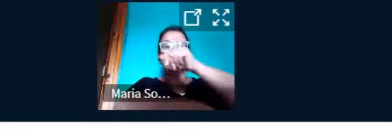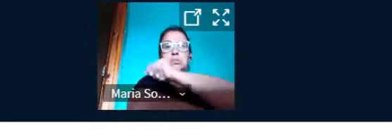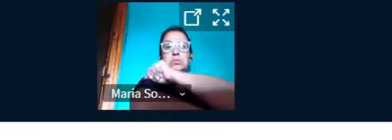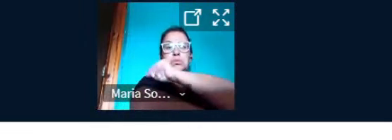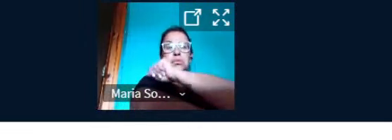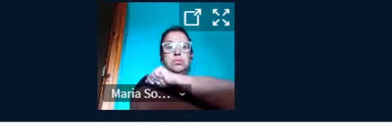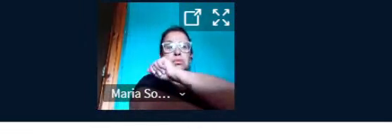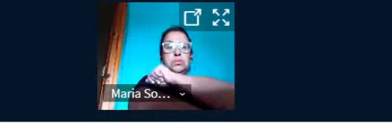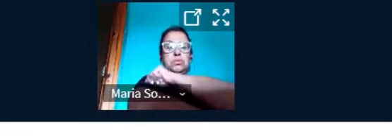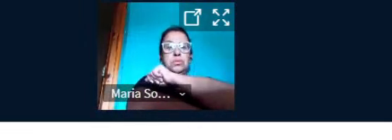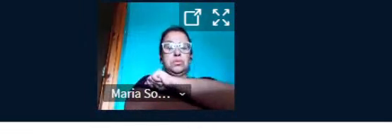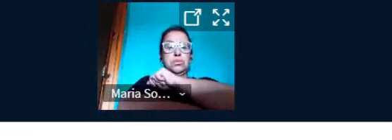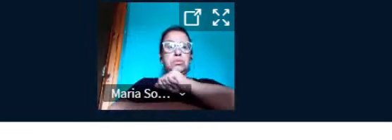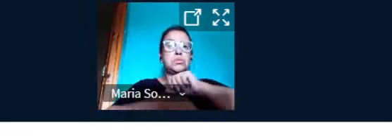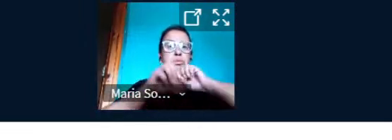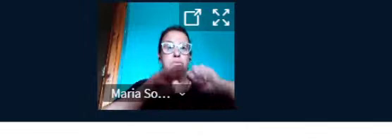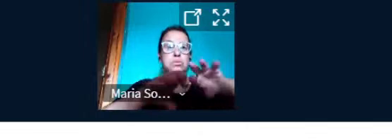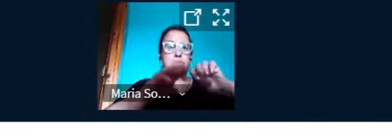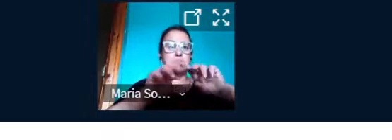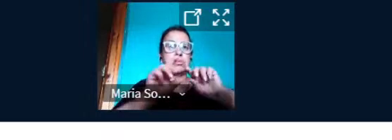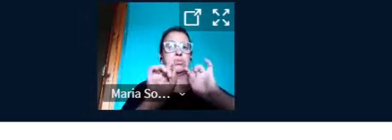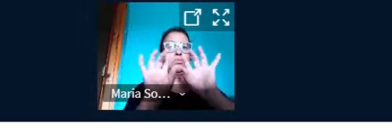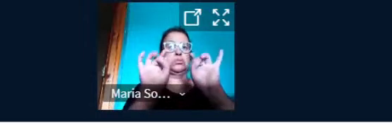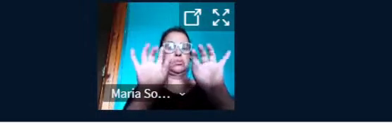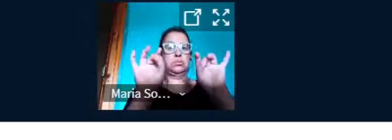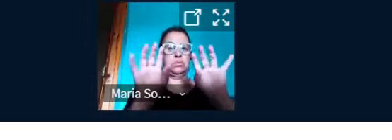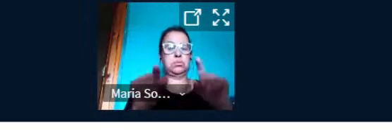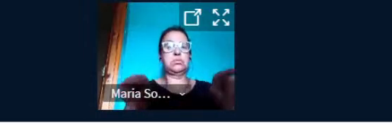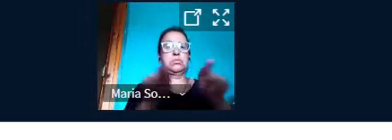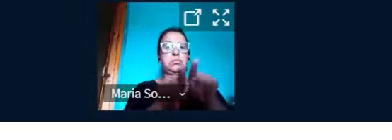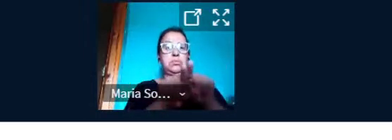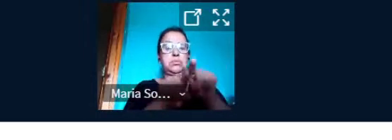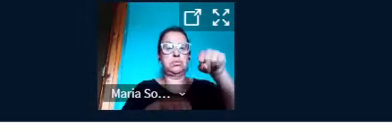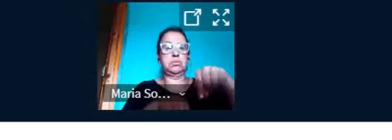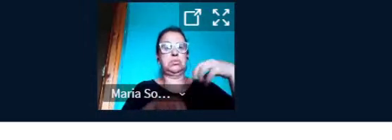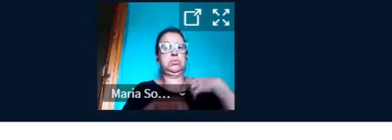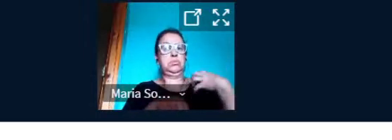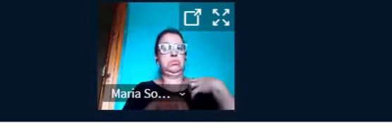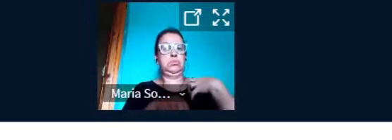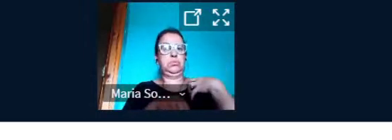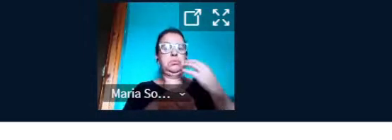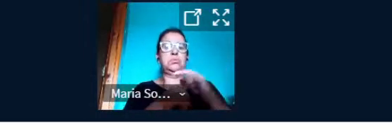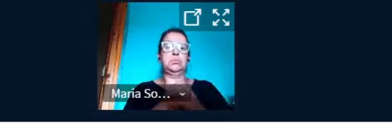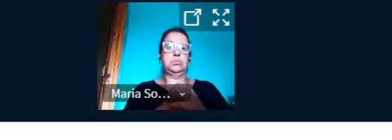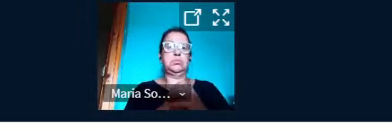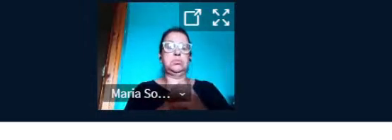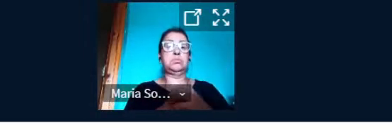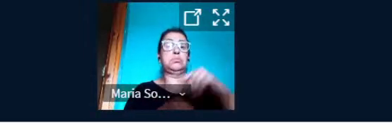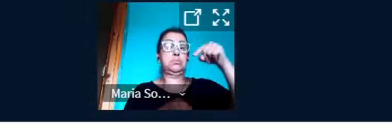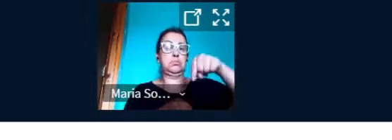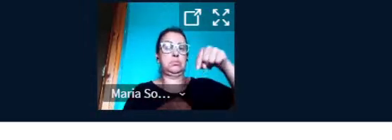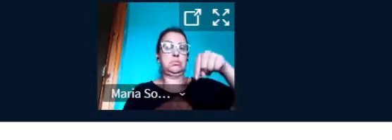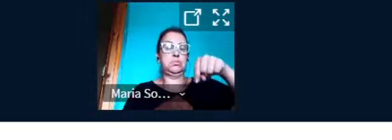de Azevedo, aqui da cidade do Rio Grande. Aqui, temos dois exemplos de materiais didáticos feitos à mão pelo